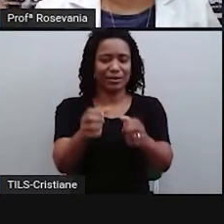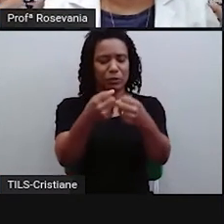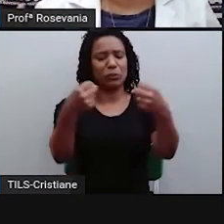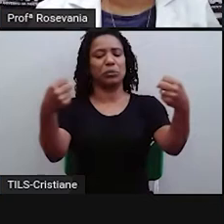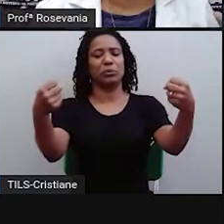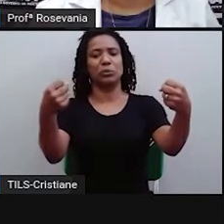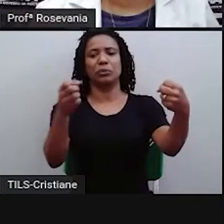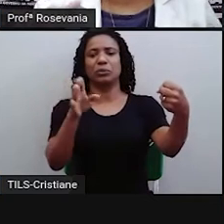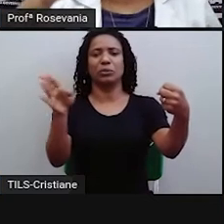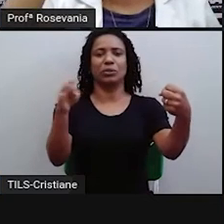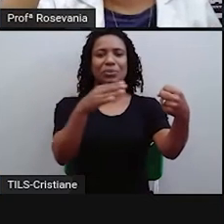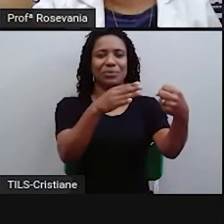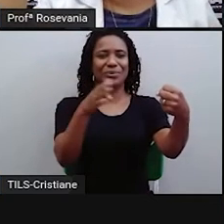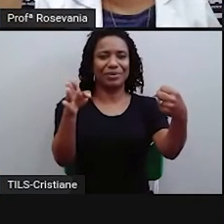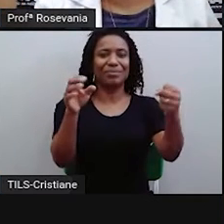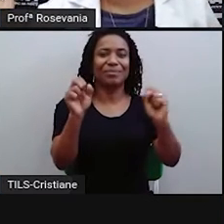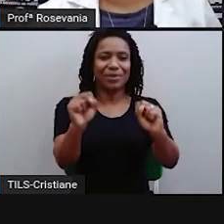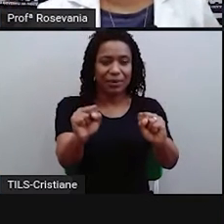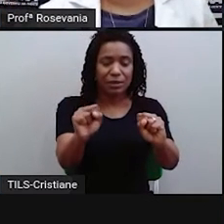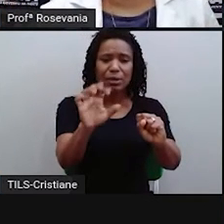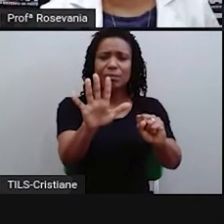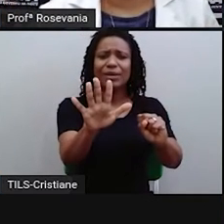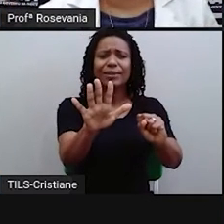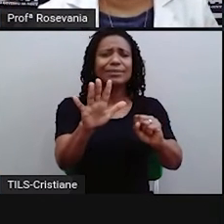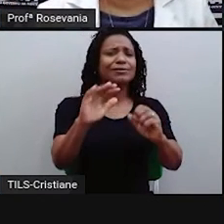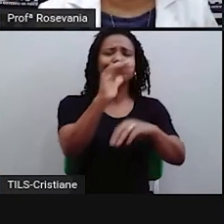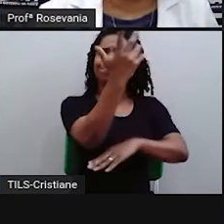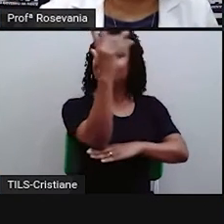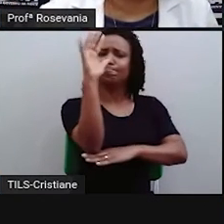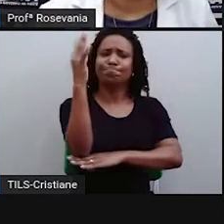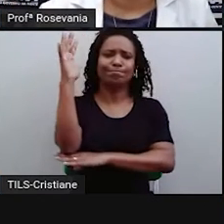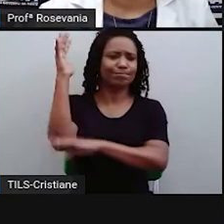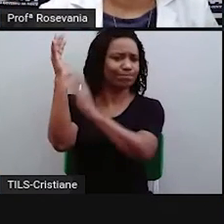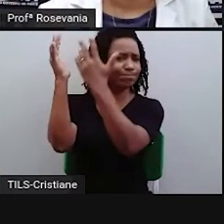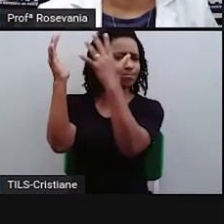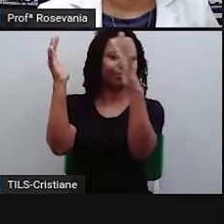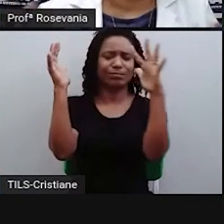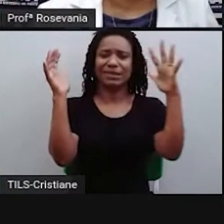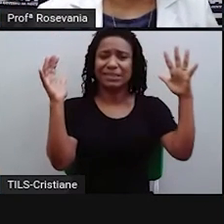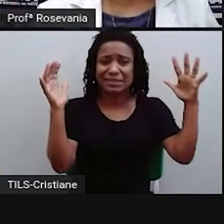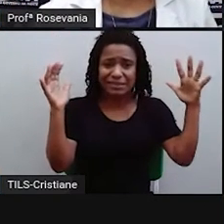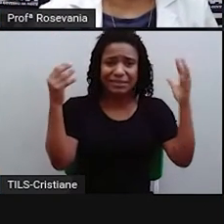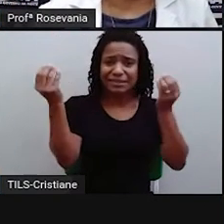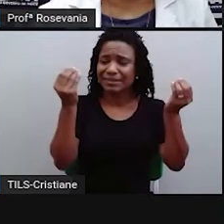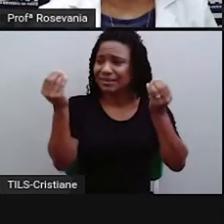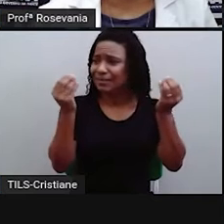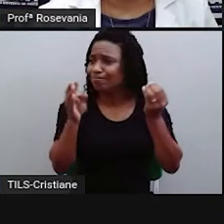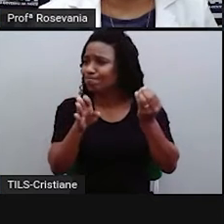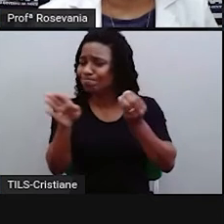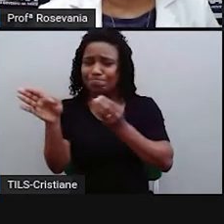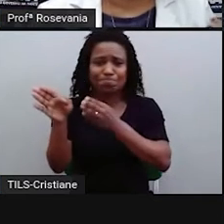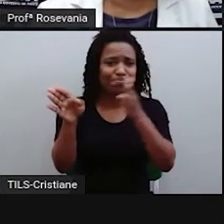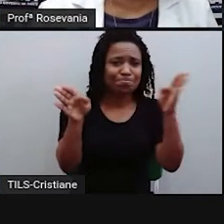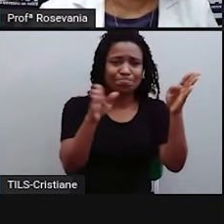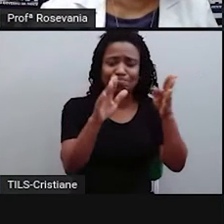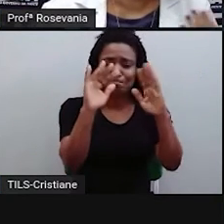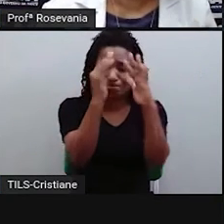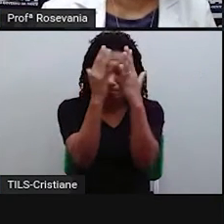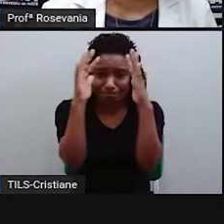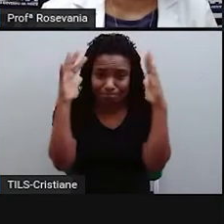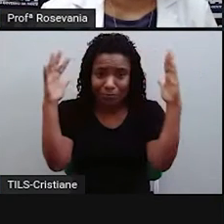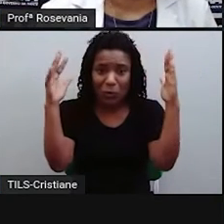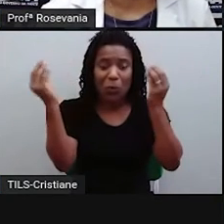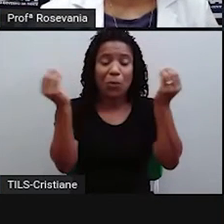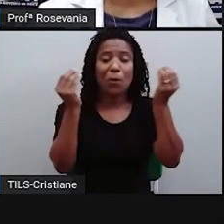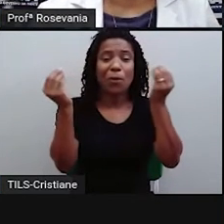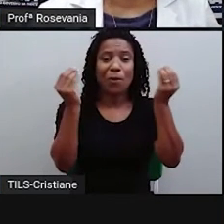nós vamos utilizar exatamente a orientação pelos astros, né? Para ficar um pouco mais fácil e todo aquele